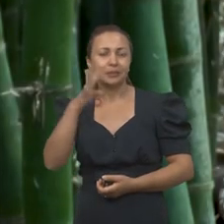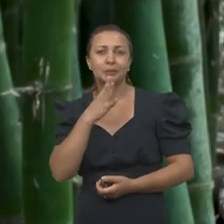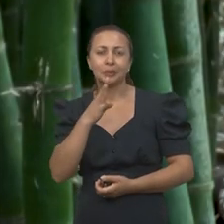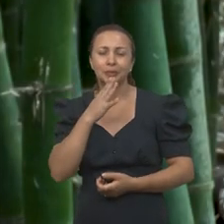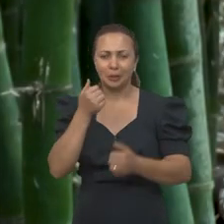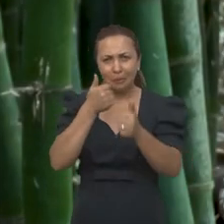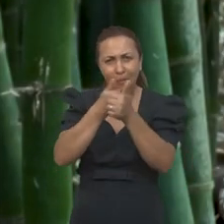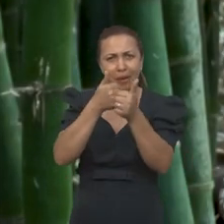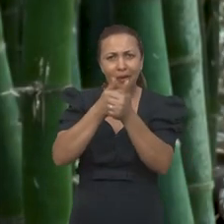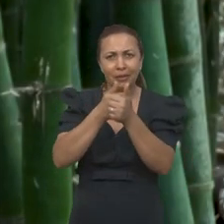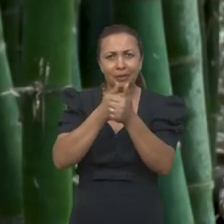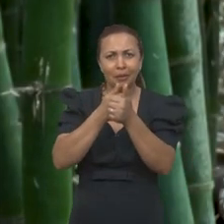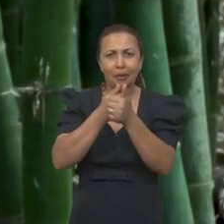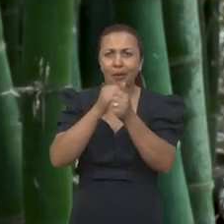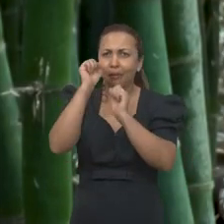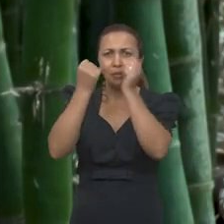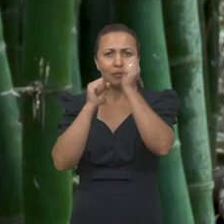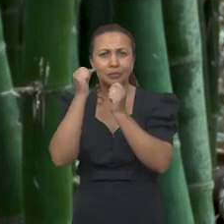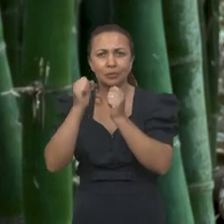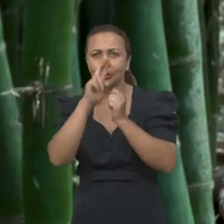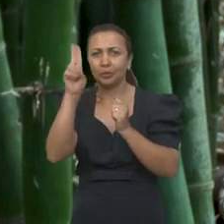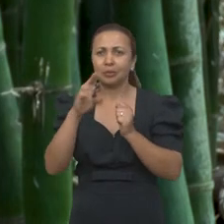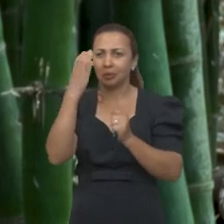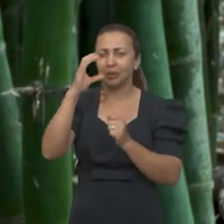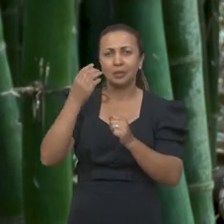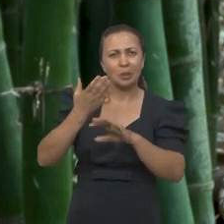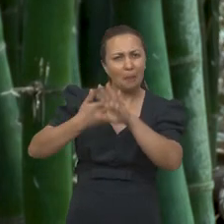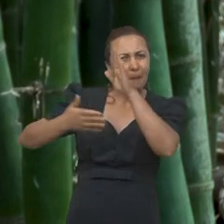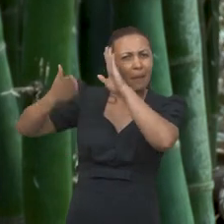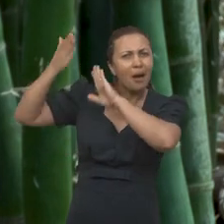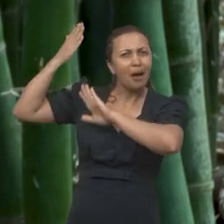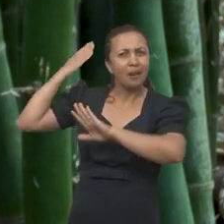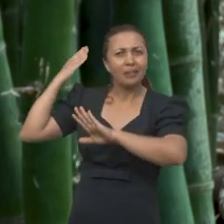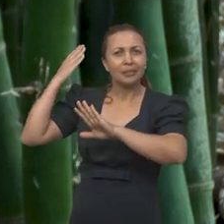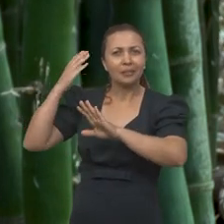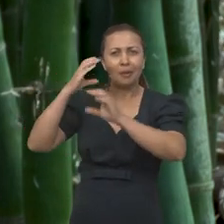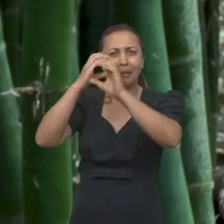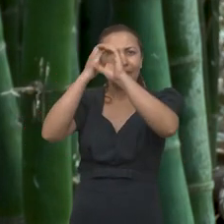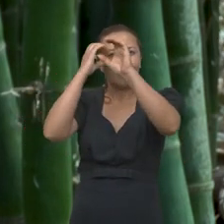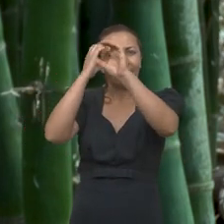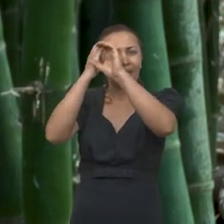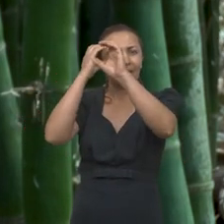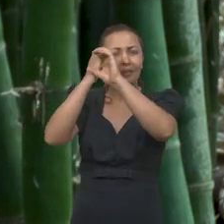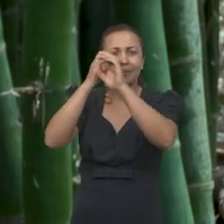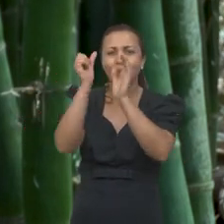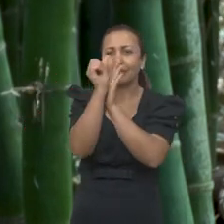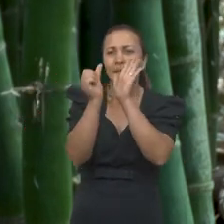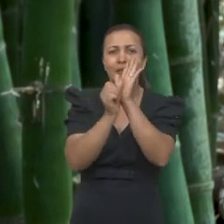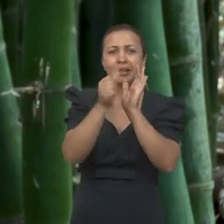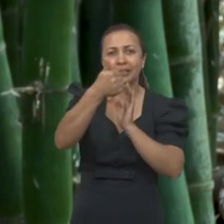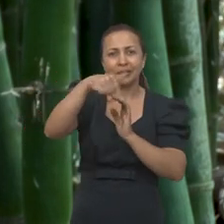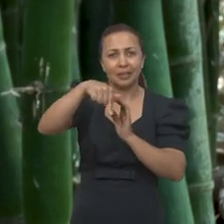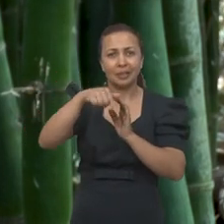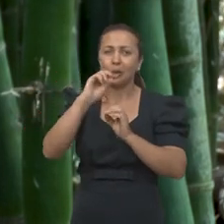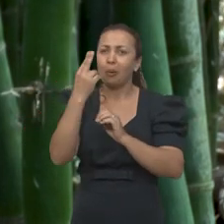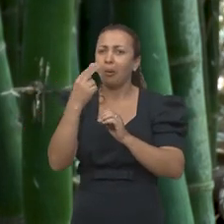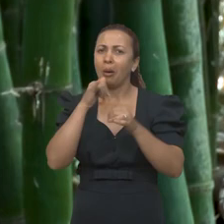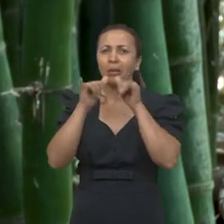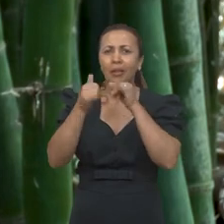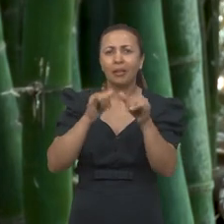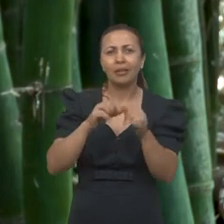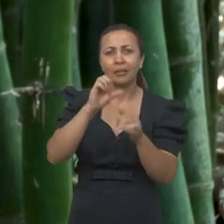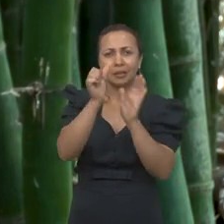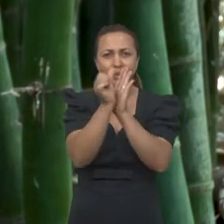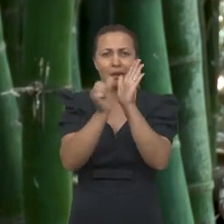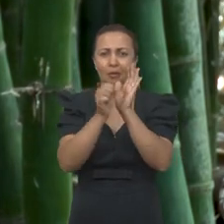Imagina conhecer de perto um aparelho utilizado por cientistas do passado. Um telescópio do século XVII ou um motor elétrico do século